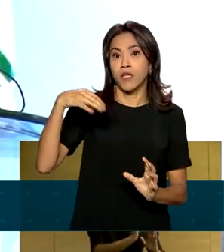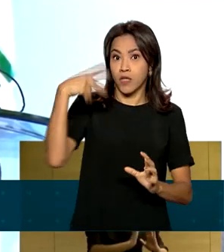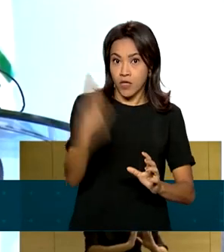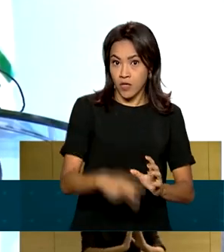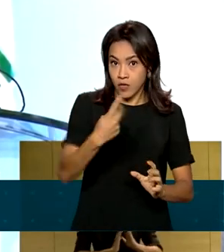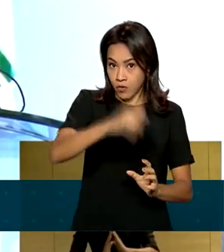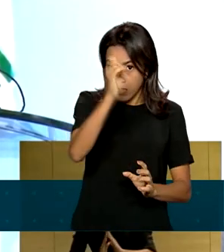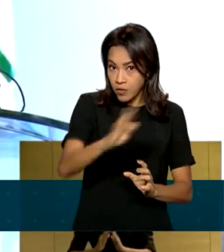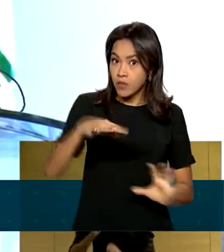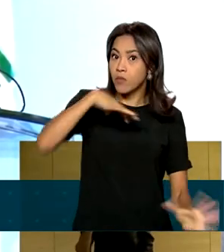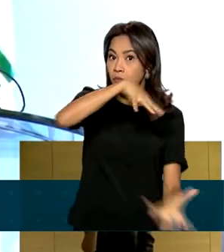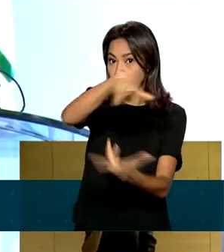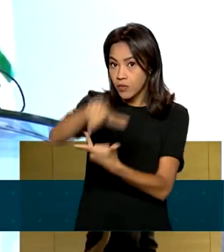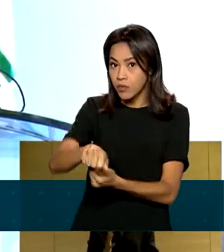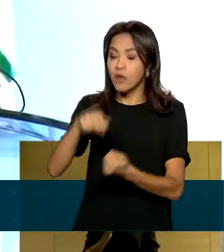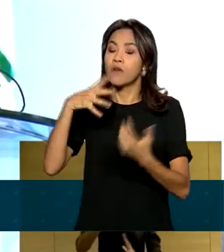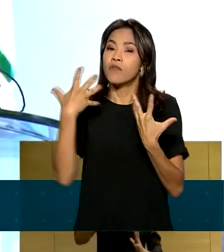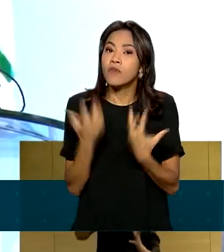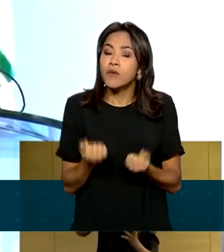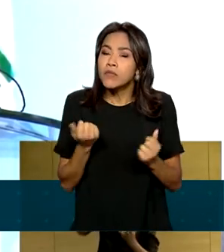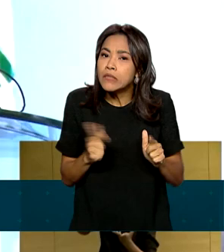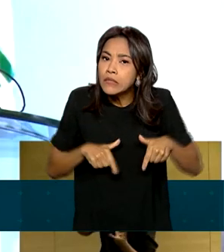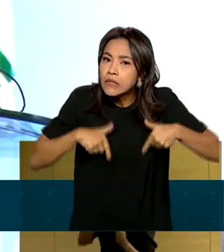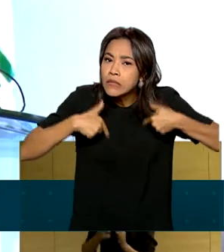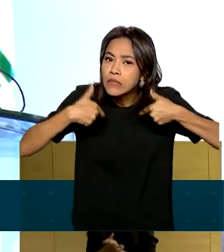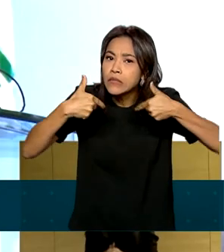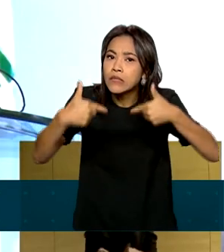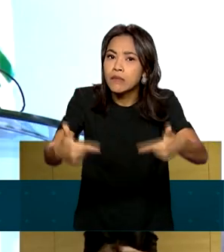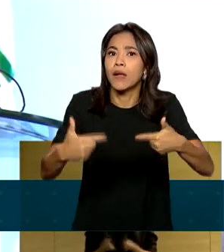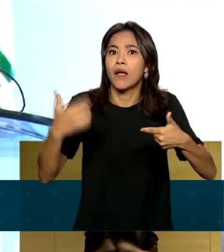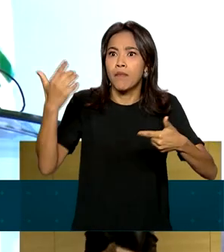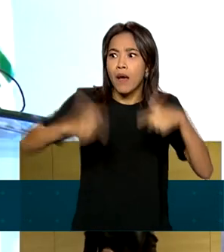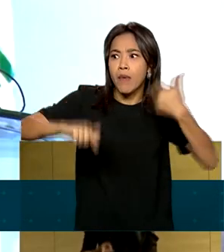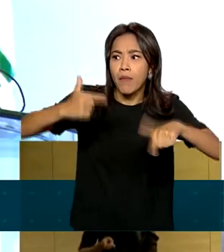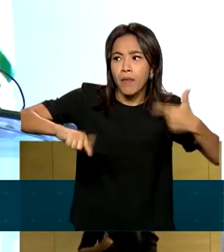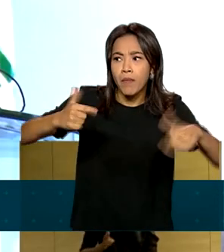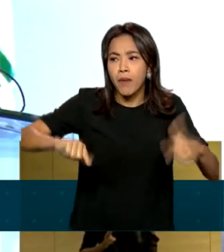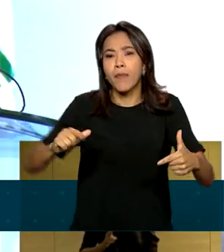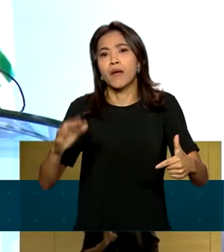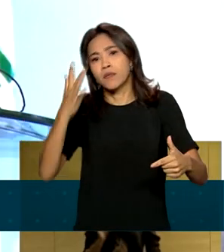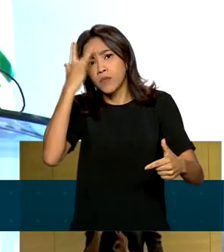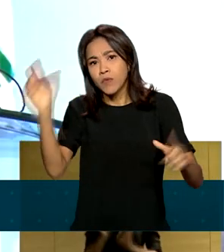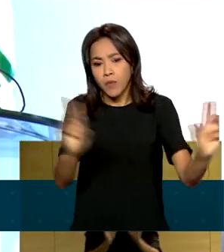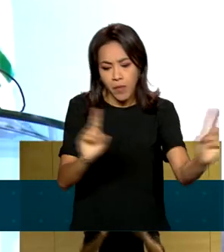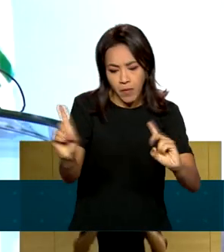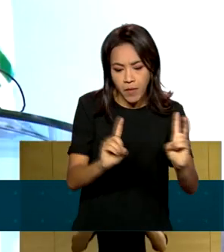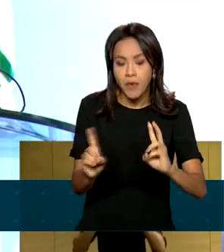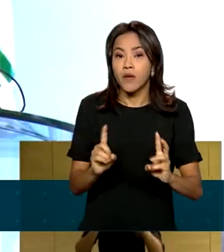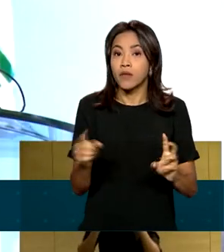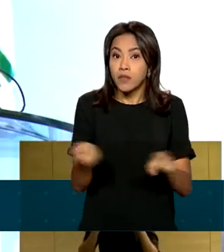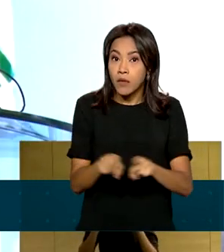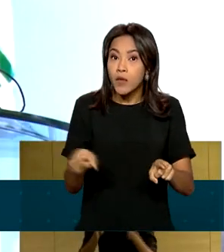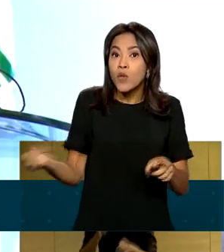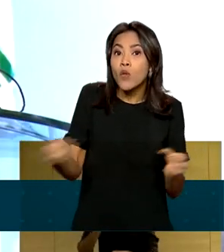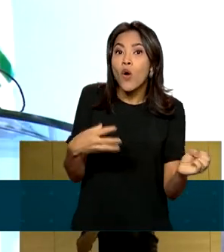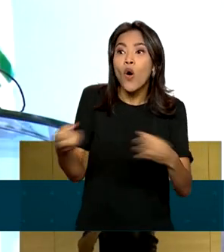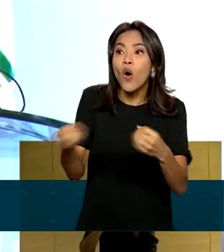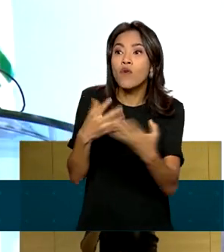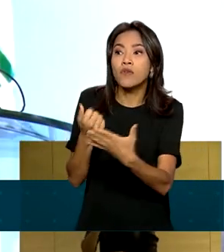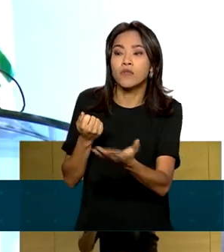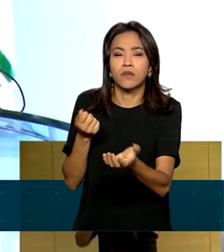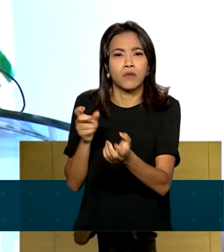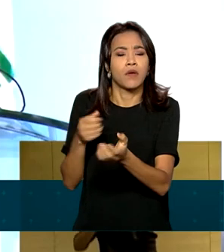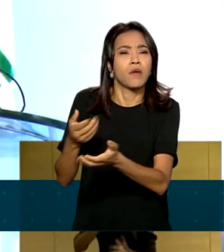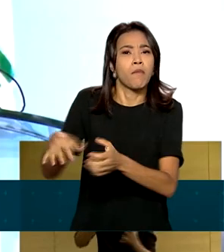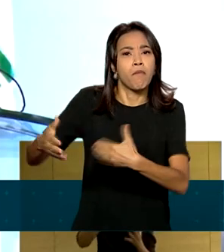incessantemente pela expansão da carteira global de clientes, pelo desenvolvimento de novos mercados, pela redução de gargalos